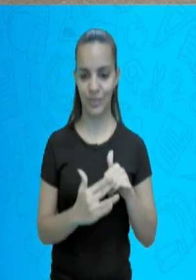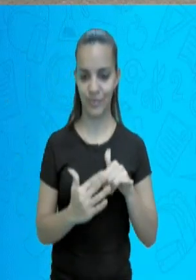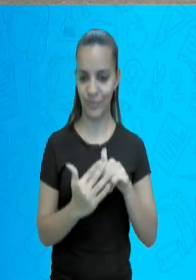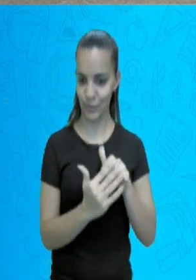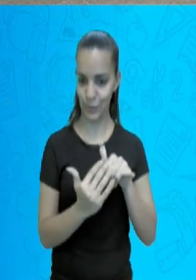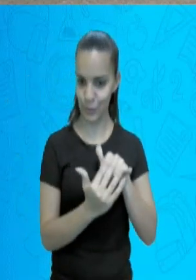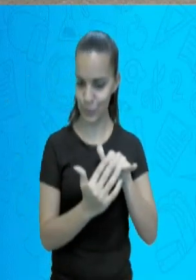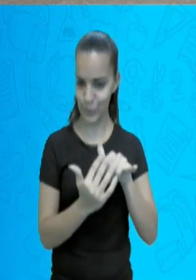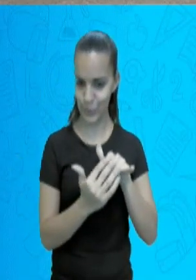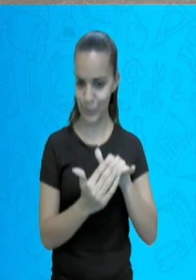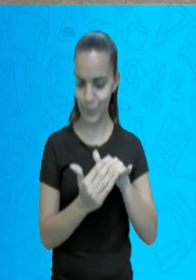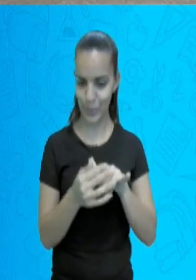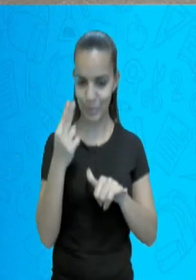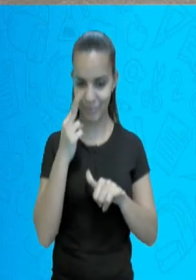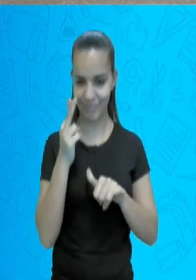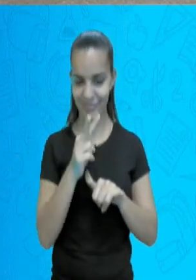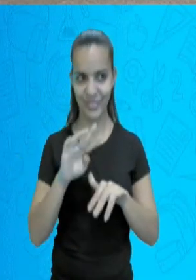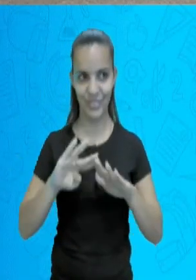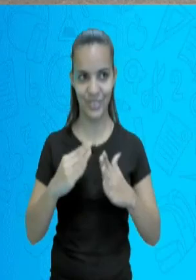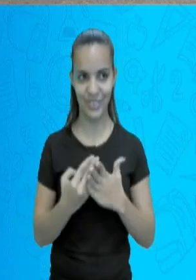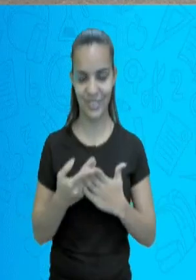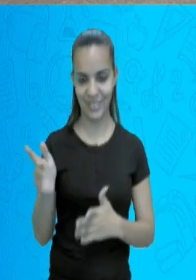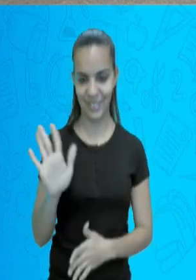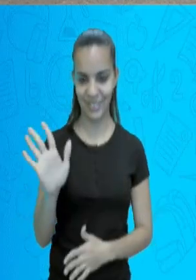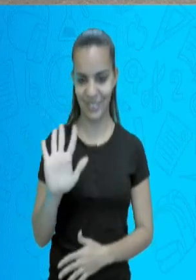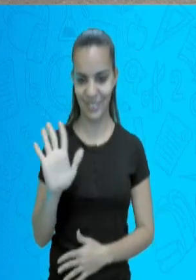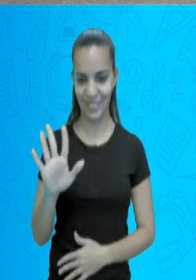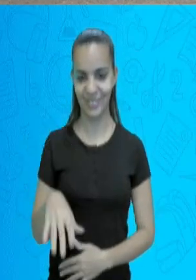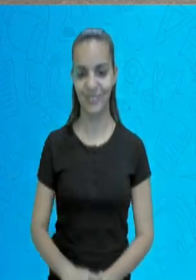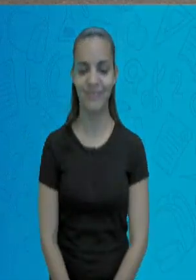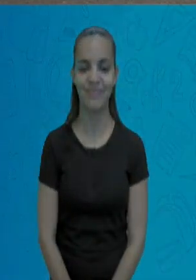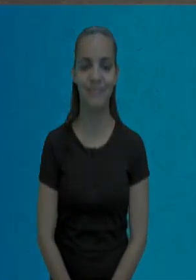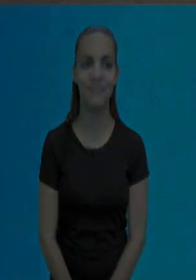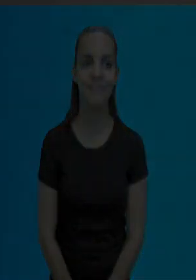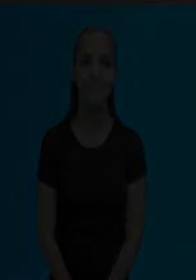nosso canal do YouTube. SMEDGV. Tchau, tchau.